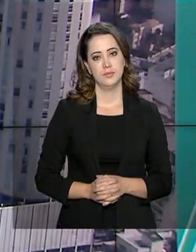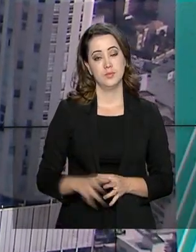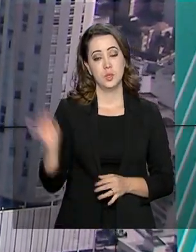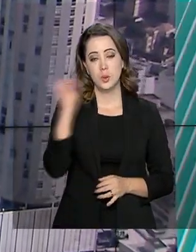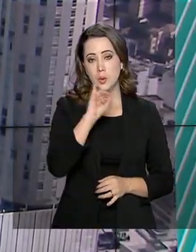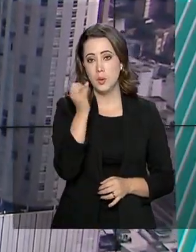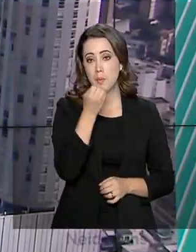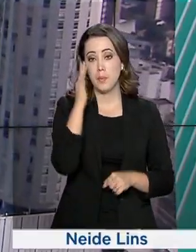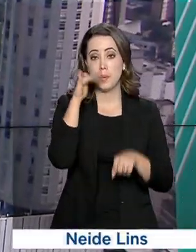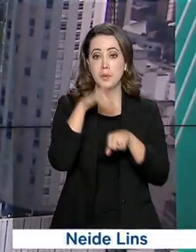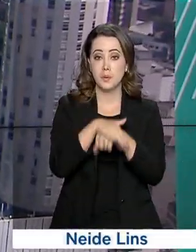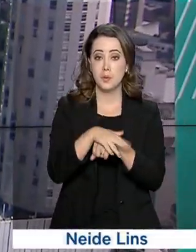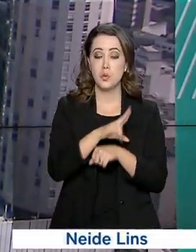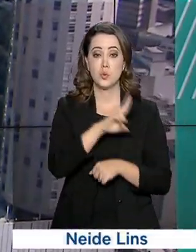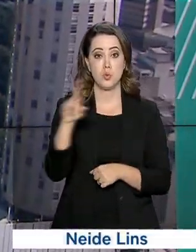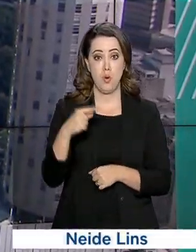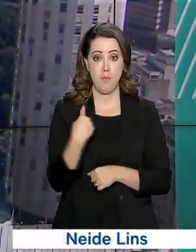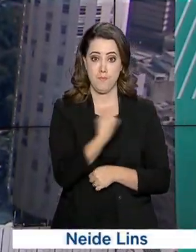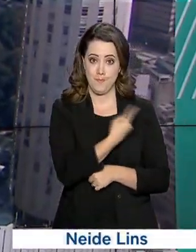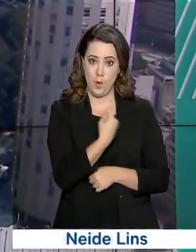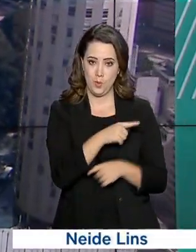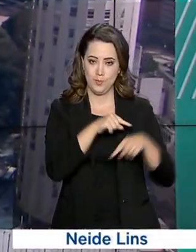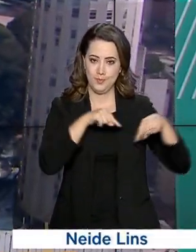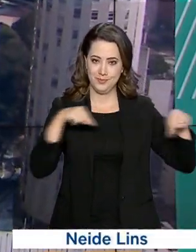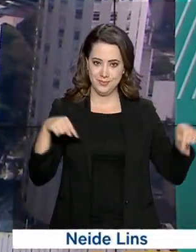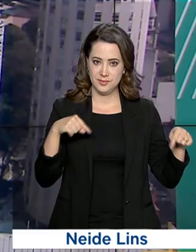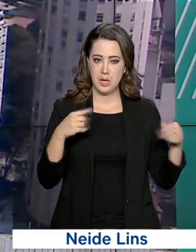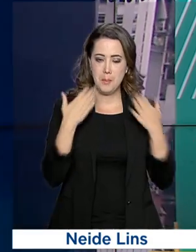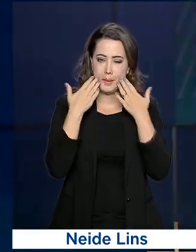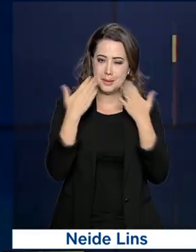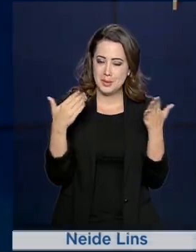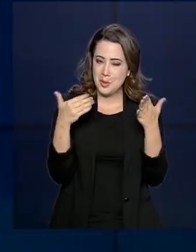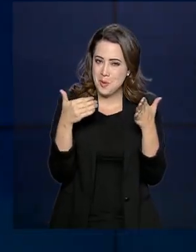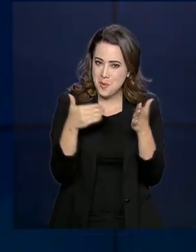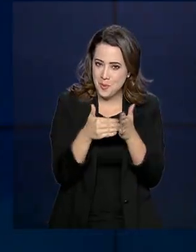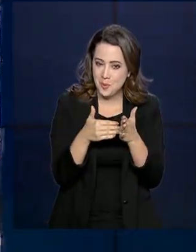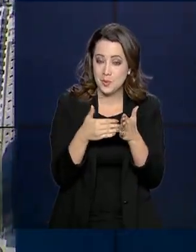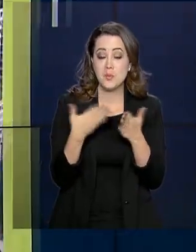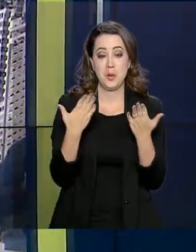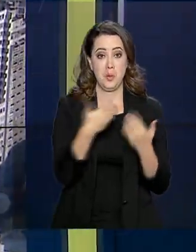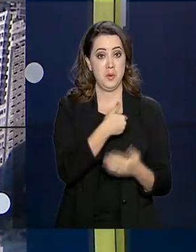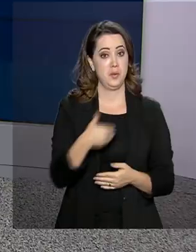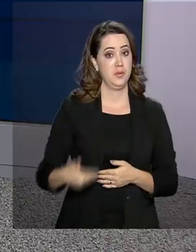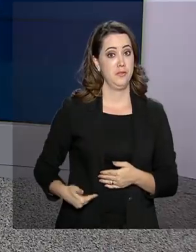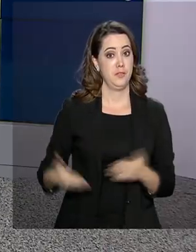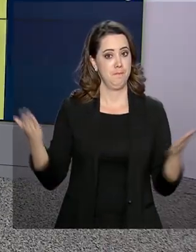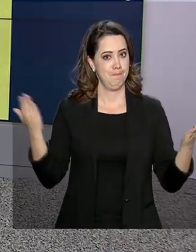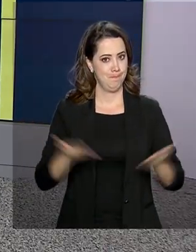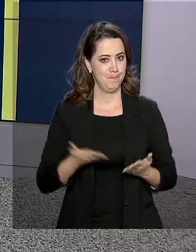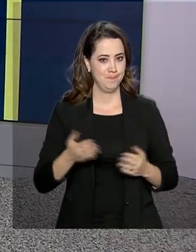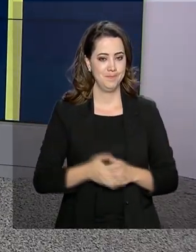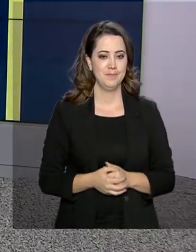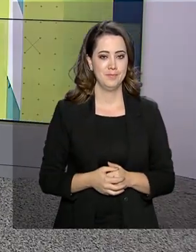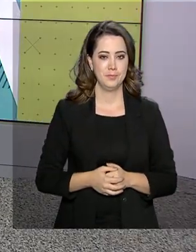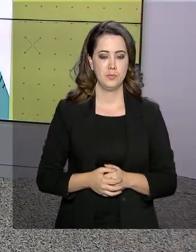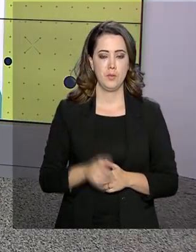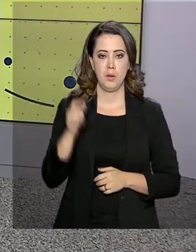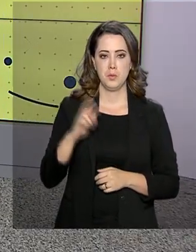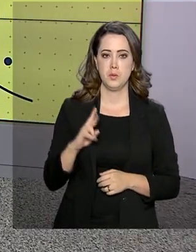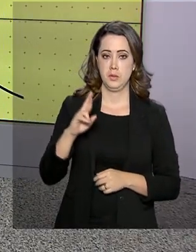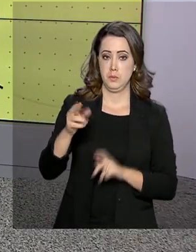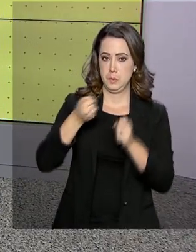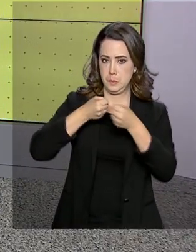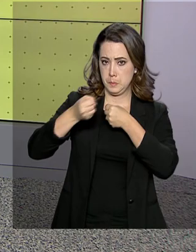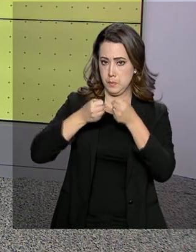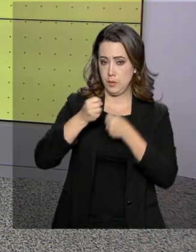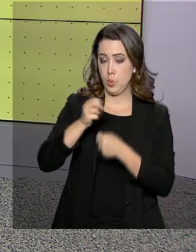Olá, boa noite. Eu sou Roberto Camargo e está no ar a última edição de hoje do Governo Agora. O porta-voz da Presidência